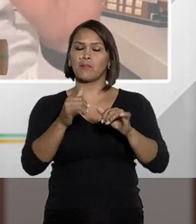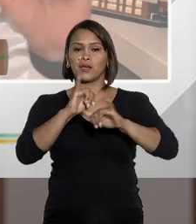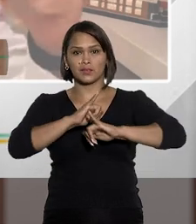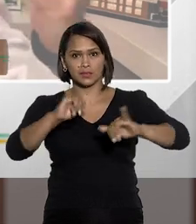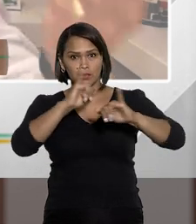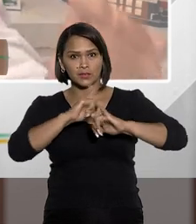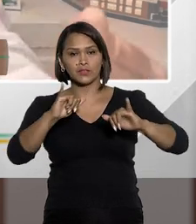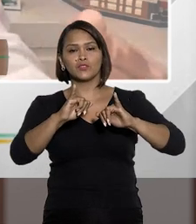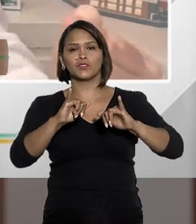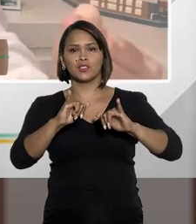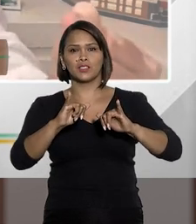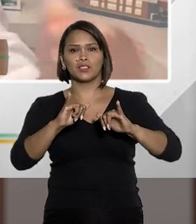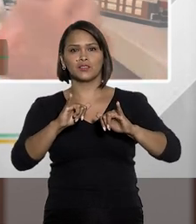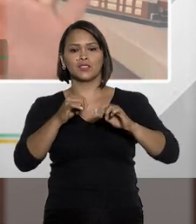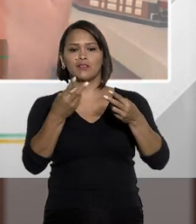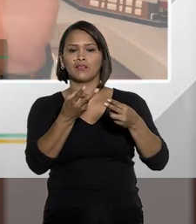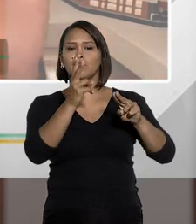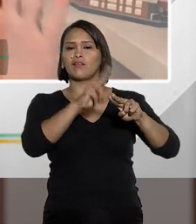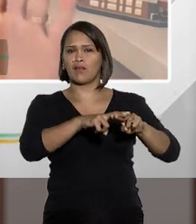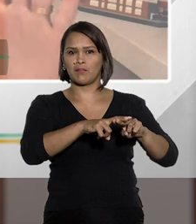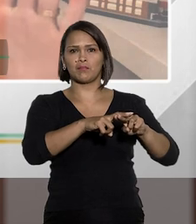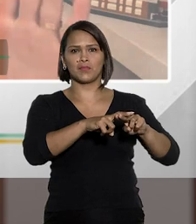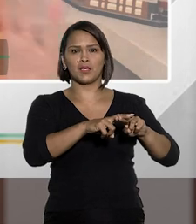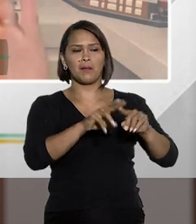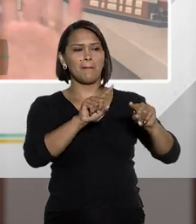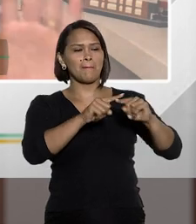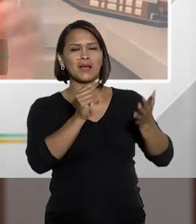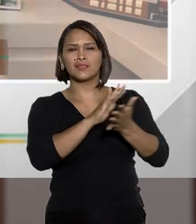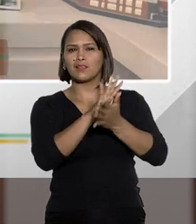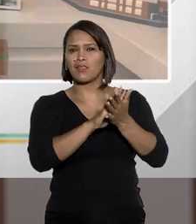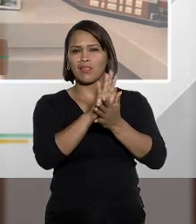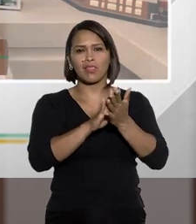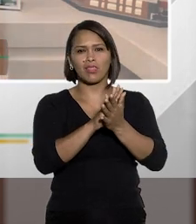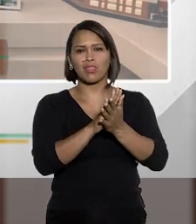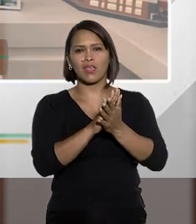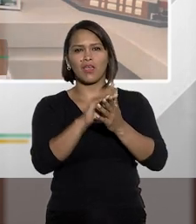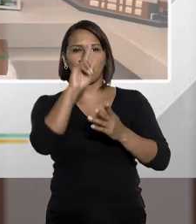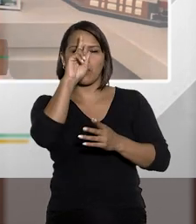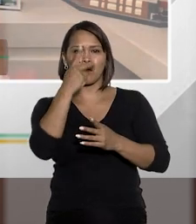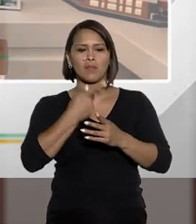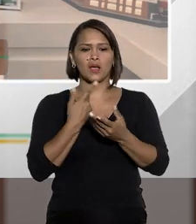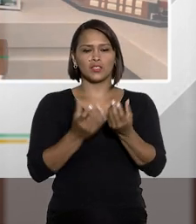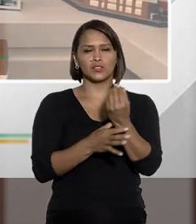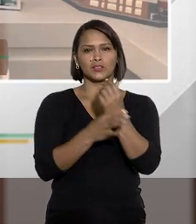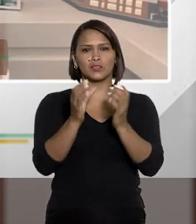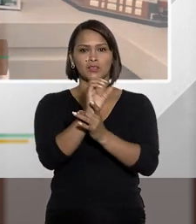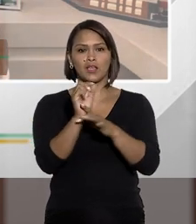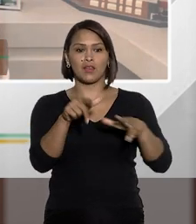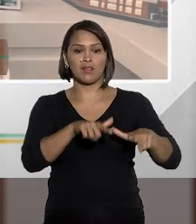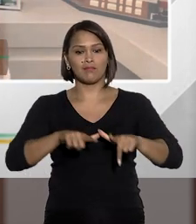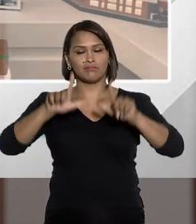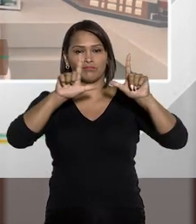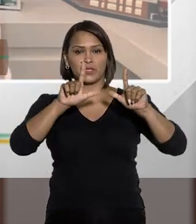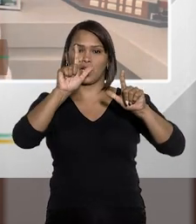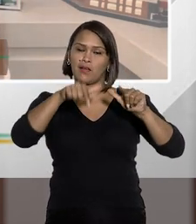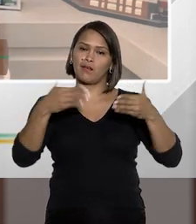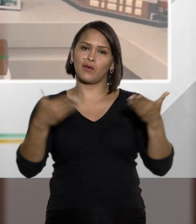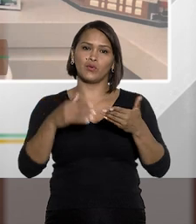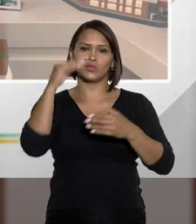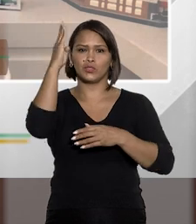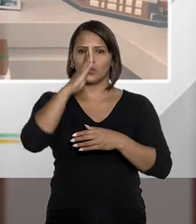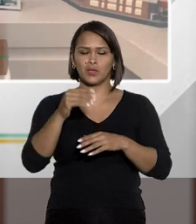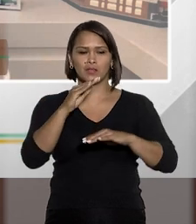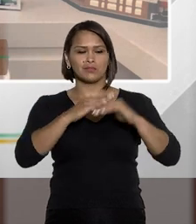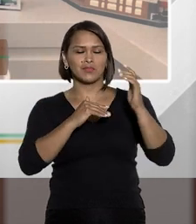quer dizer, a notícia é dada, ele é preso, mas nenhuma imagem dele algemado é veiculada. Hoje no Brasil,